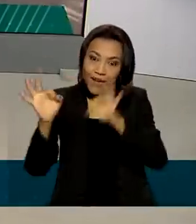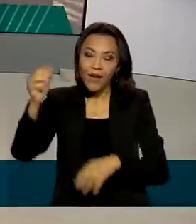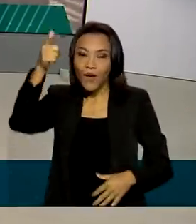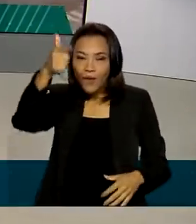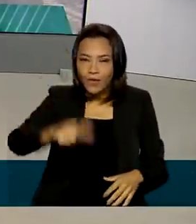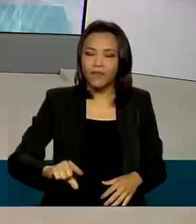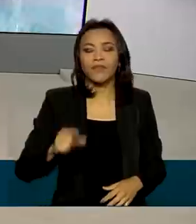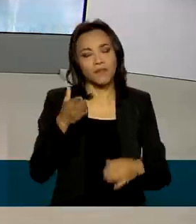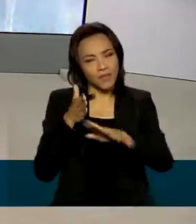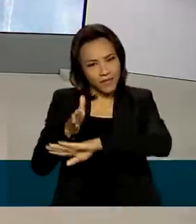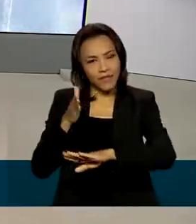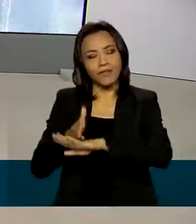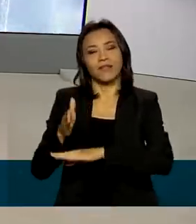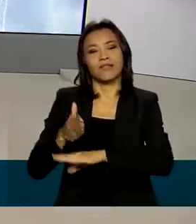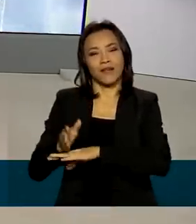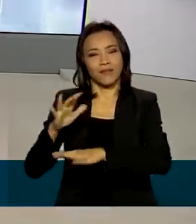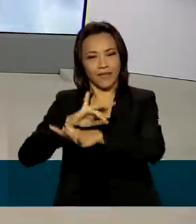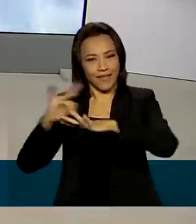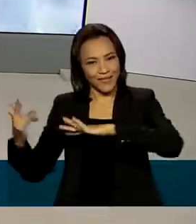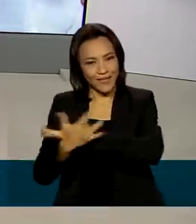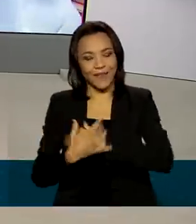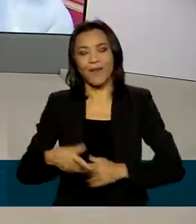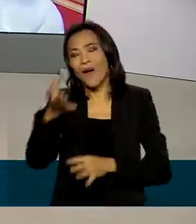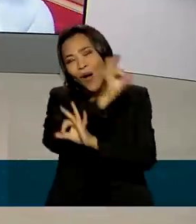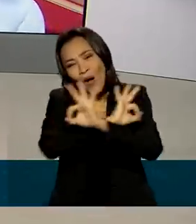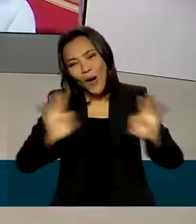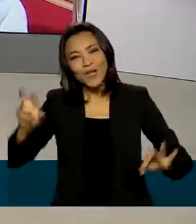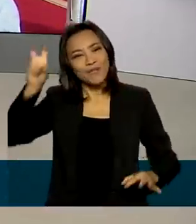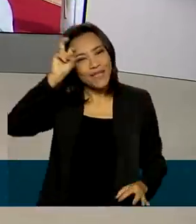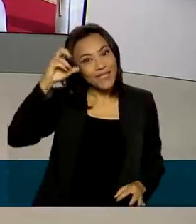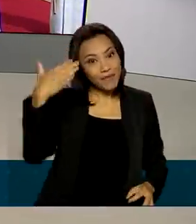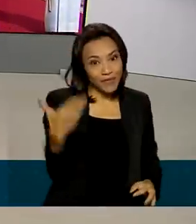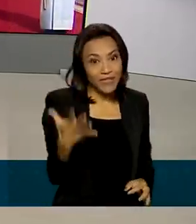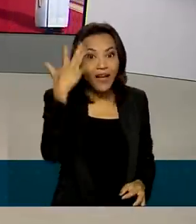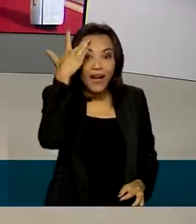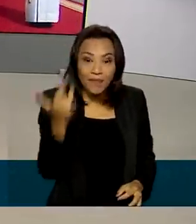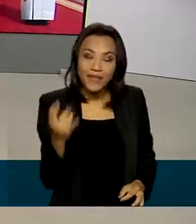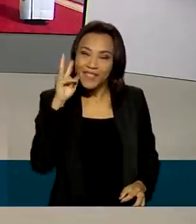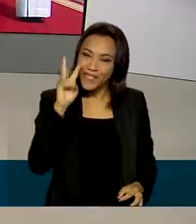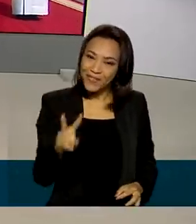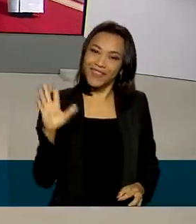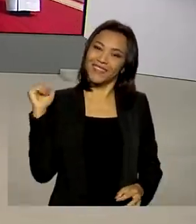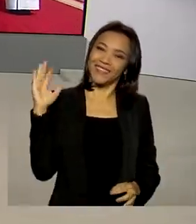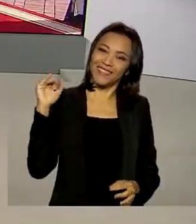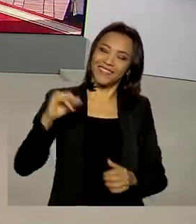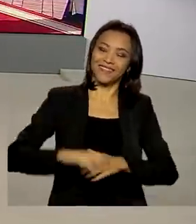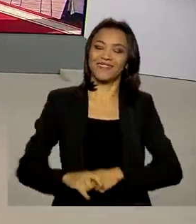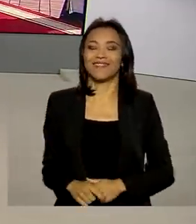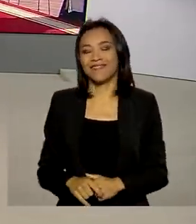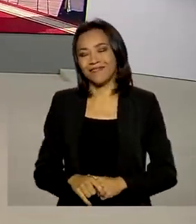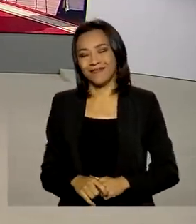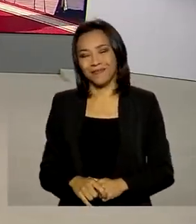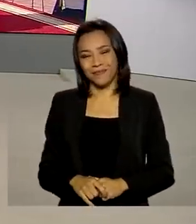de hoje, acesse as nossas redes sociais. Uma ótima quinta-feira para você e nos vemos amanhã. Até lá, tchau, tchau.